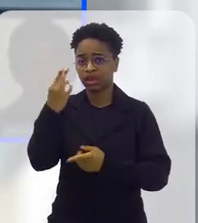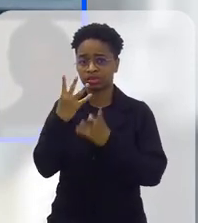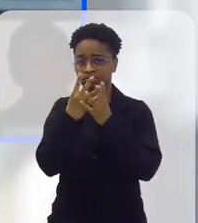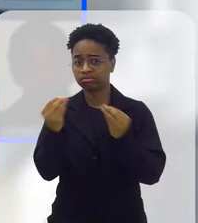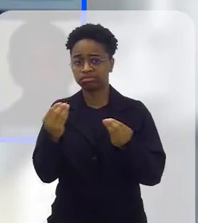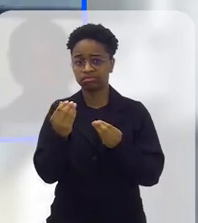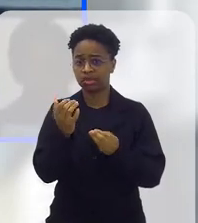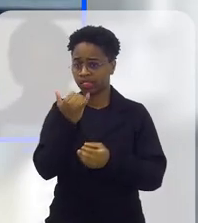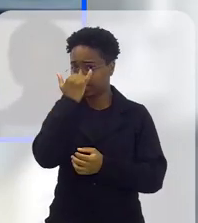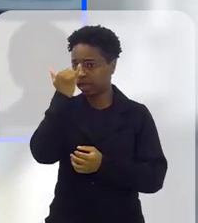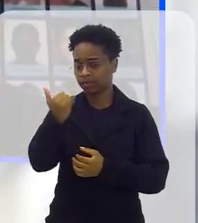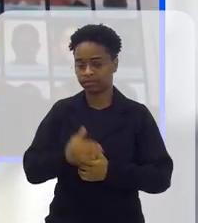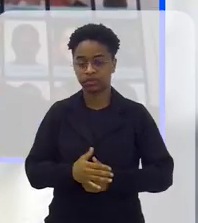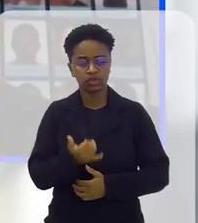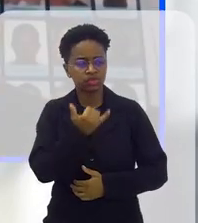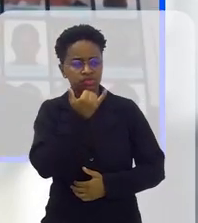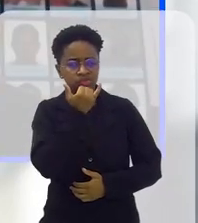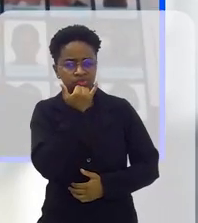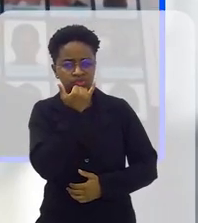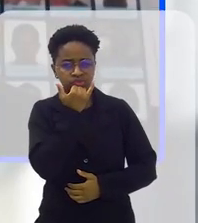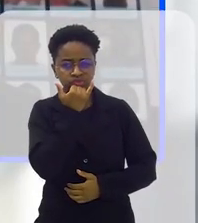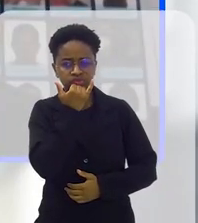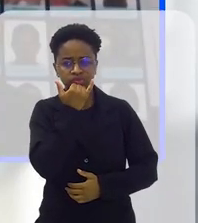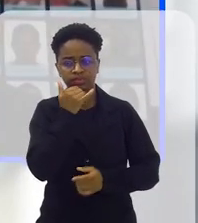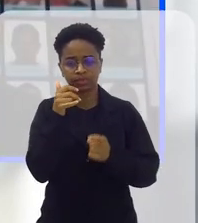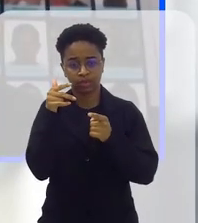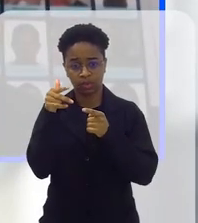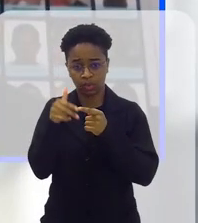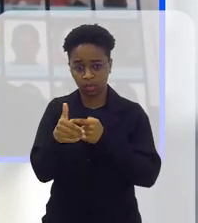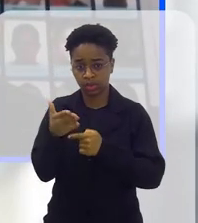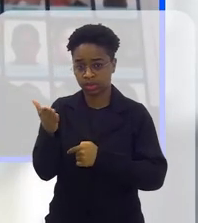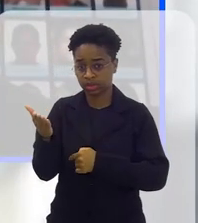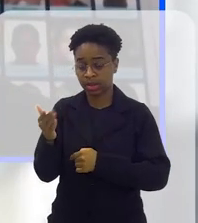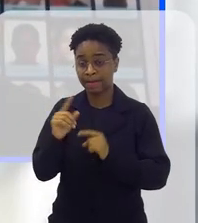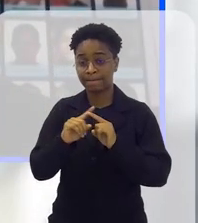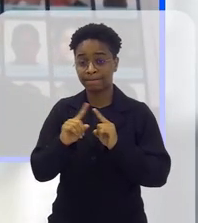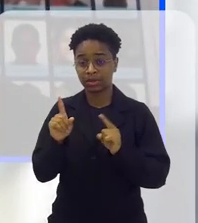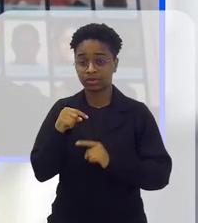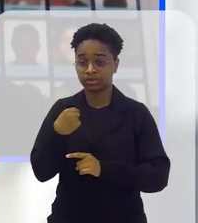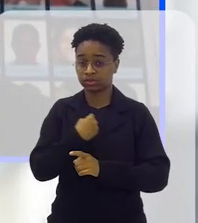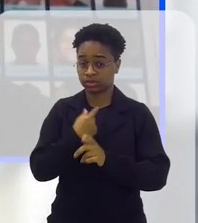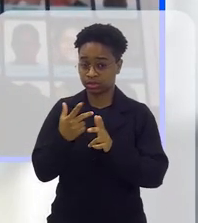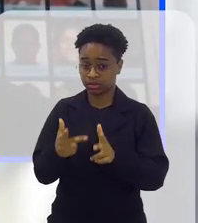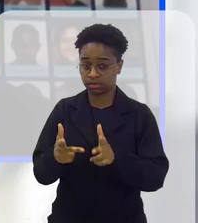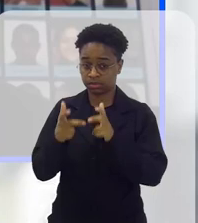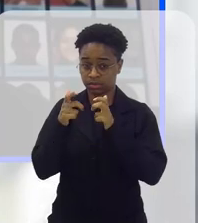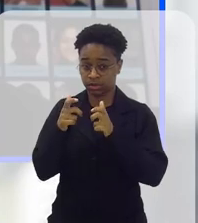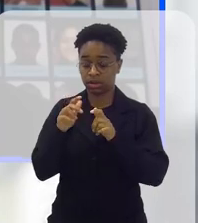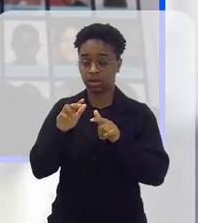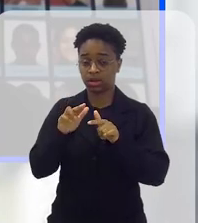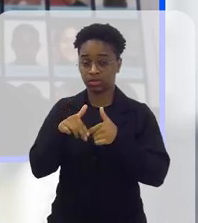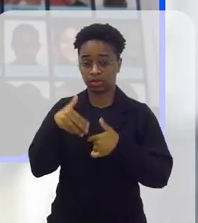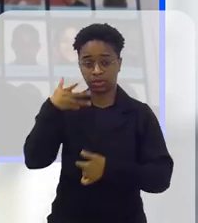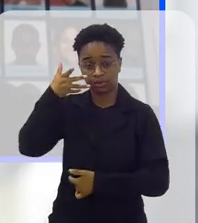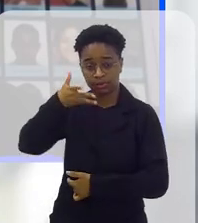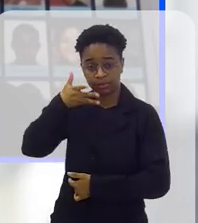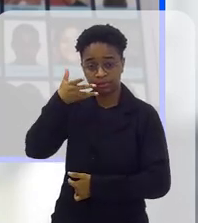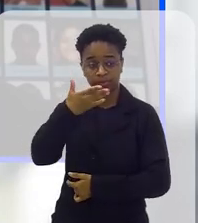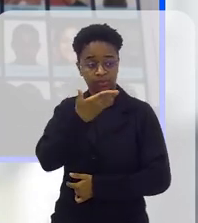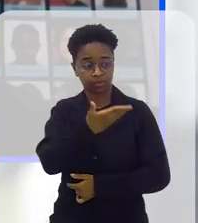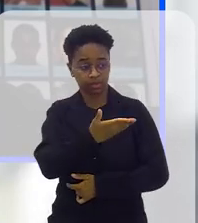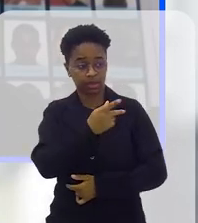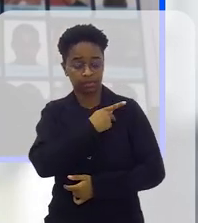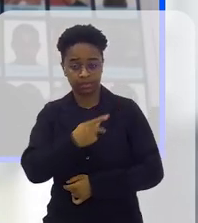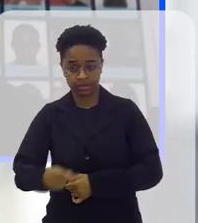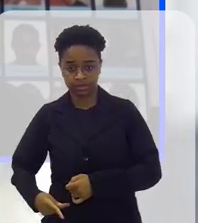nada. Então a FIA vem se preparando. Luizinho, desculpa interromper você, mas pelo que a gente está percebendo pela palavra da presidente,